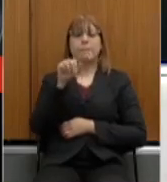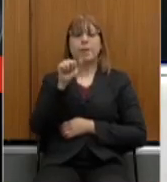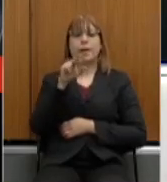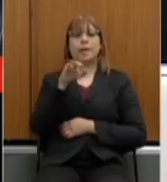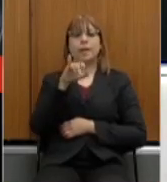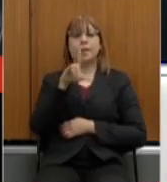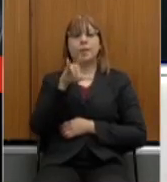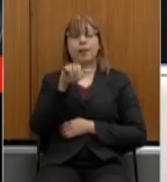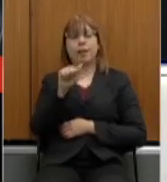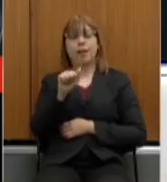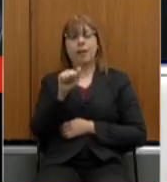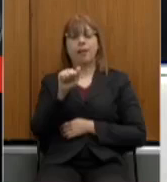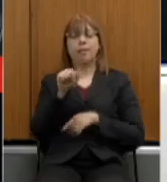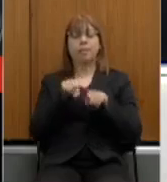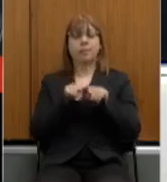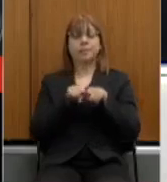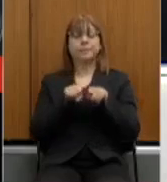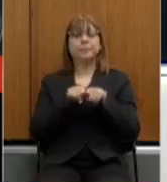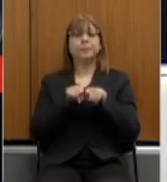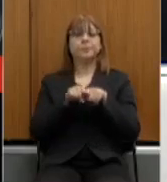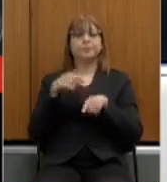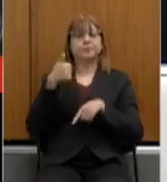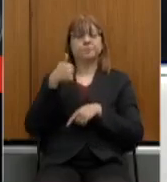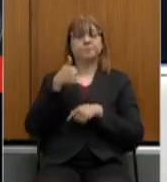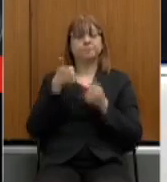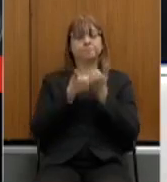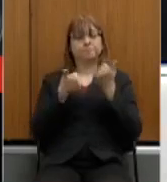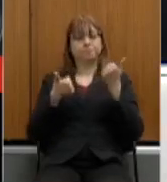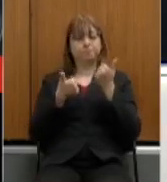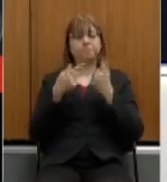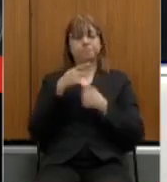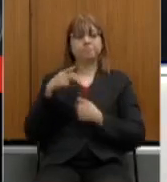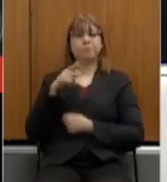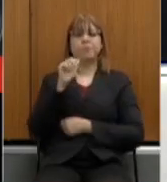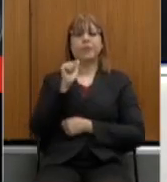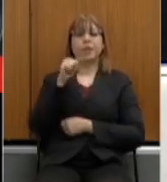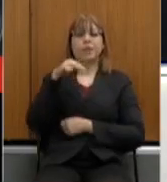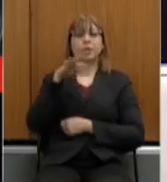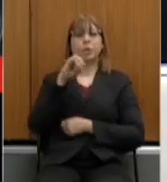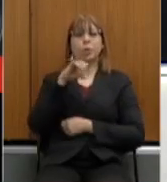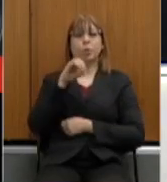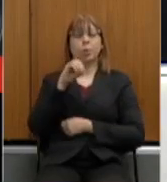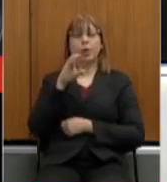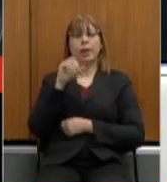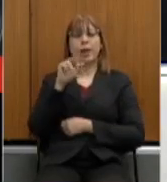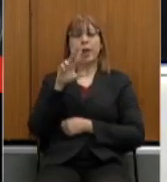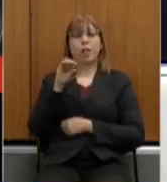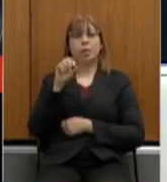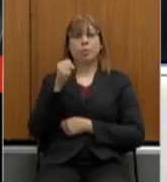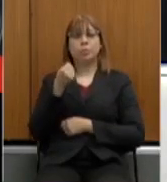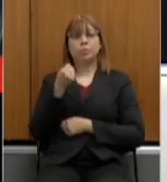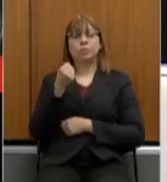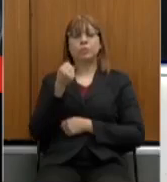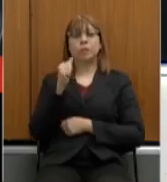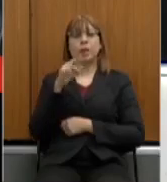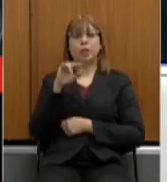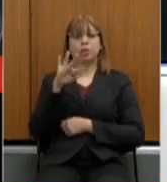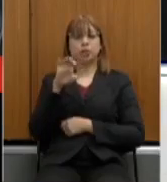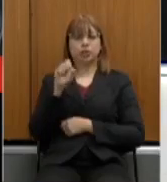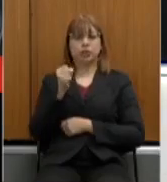Campos também do nosso primeiro vice-presidente deputado Antônio Carlos Arantes que oramos pelo seu breve